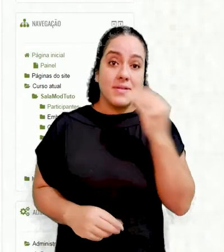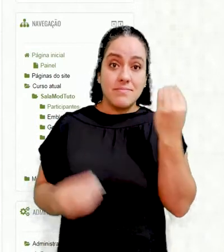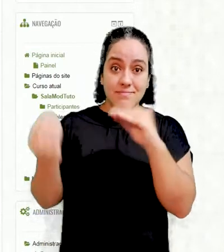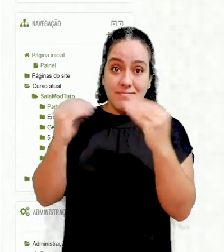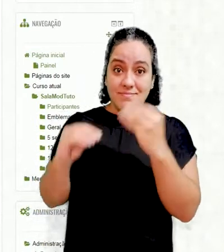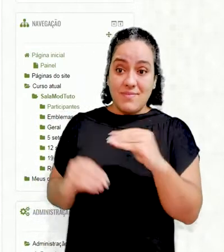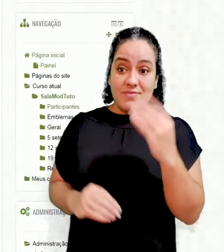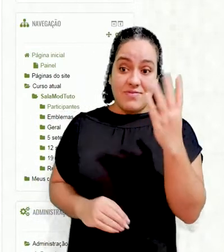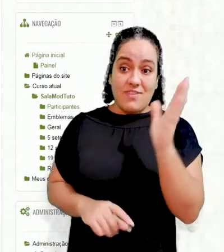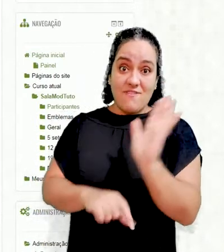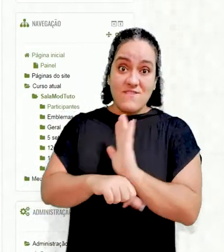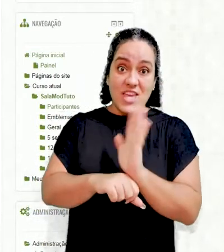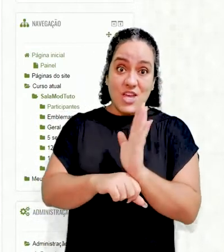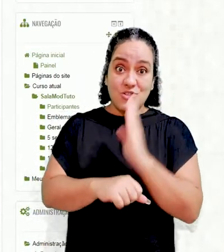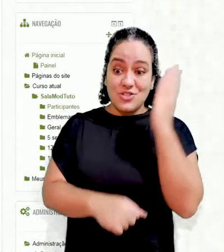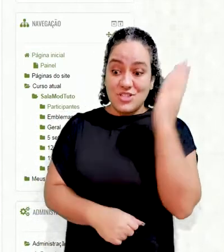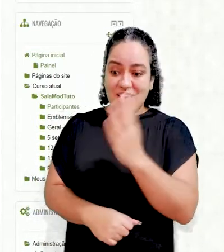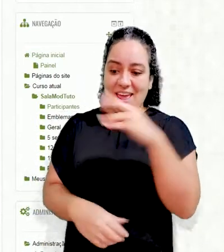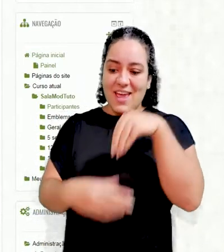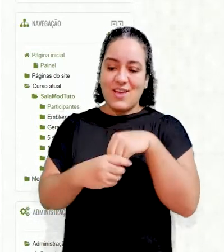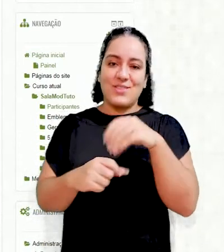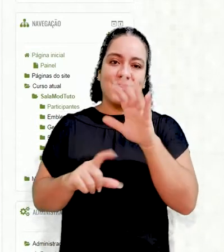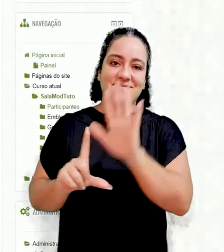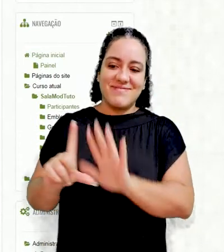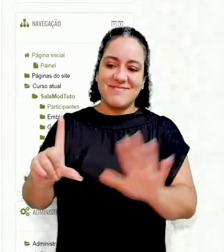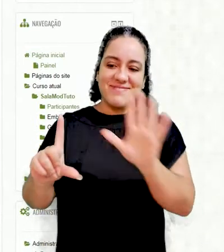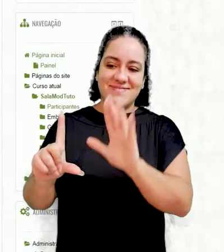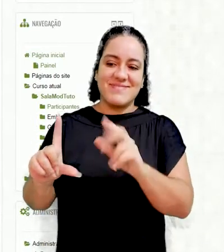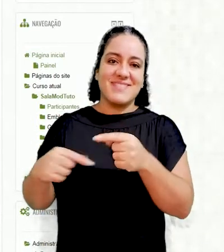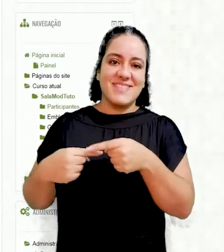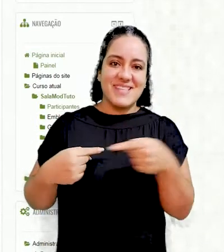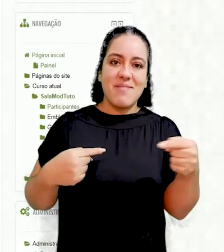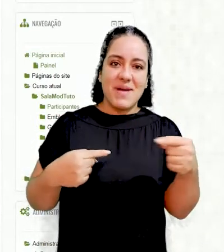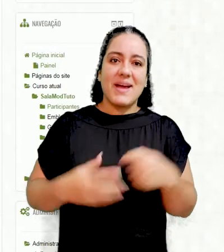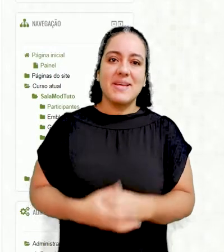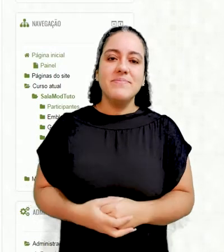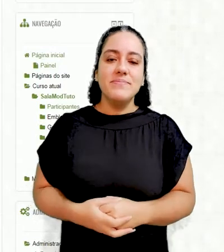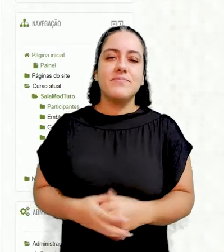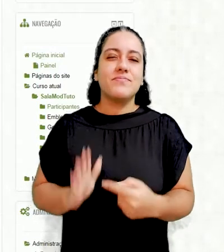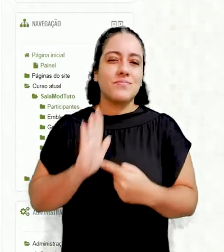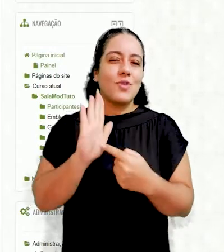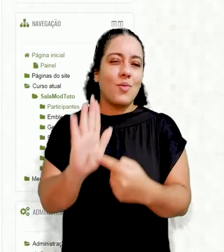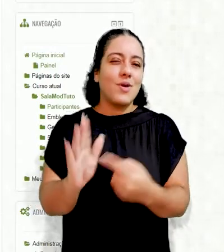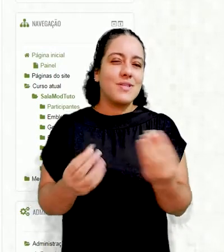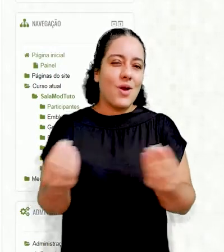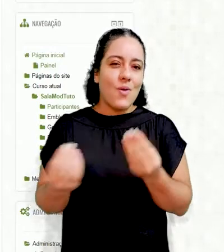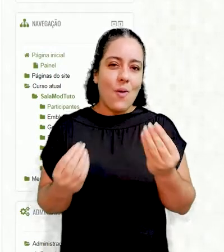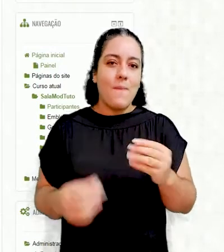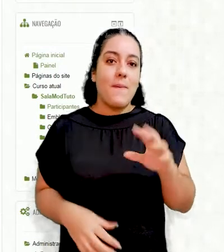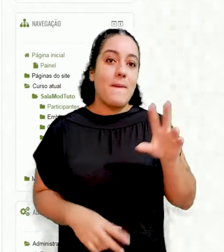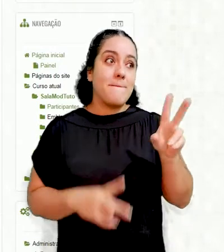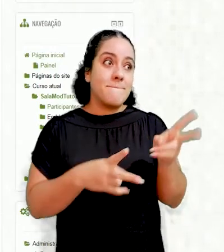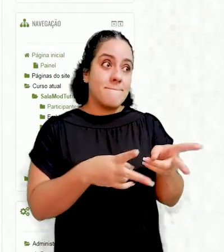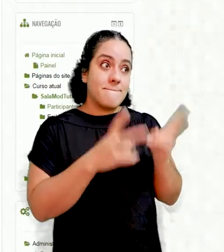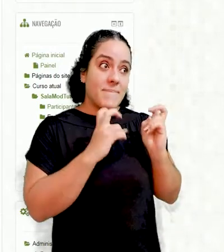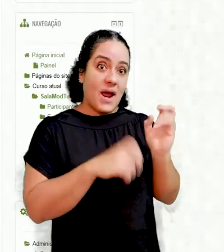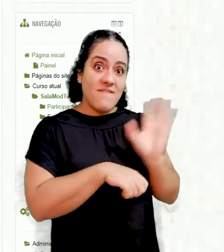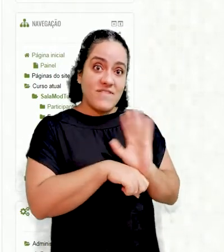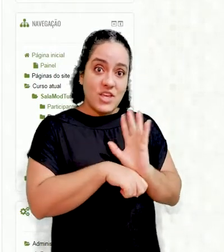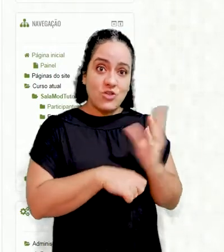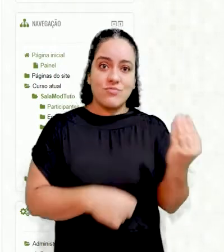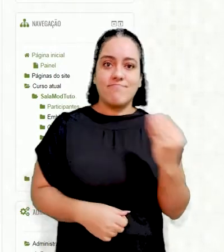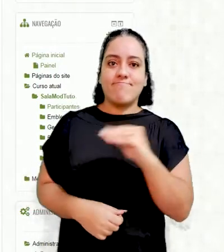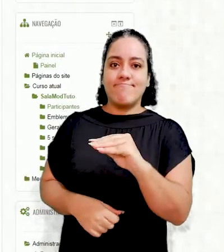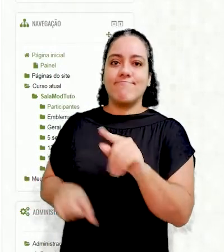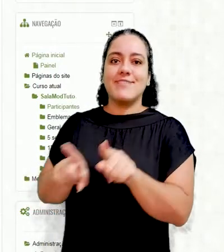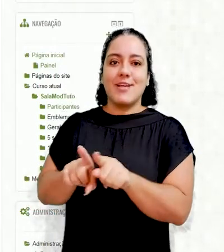colocar vídeos diretamente na semana, tá certo? Eu vou até mostrar para você como pegar um vídeo e